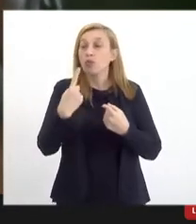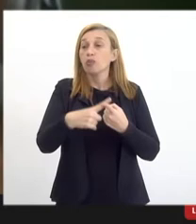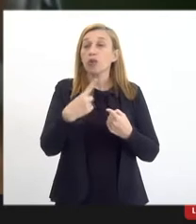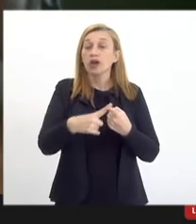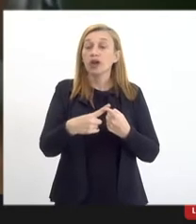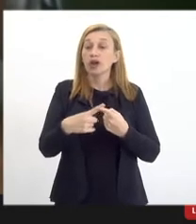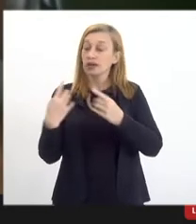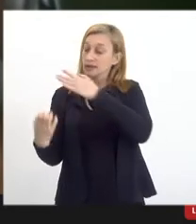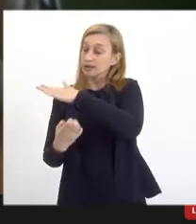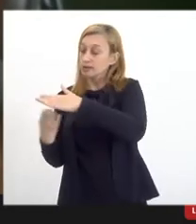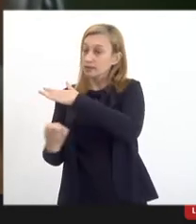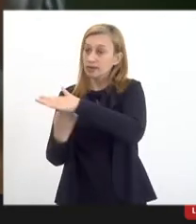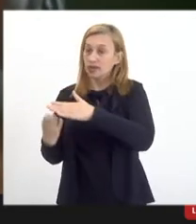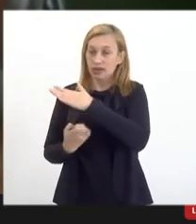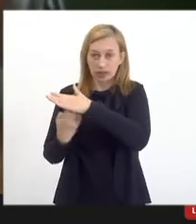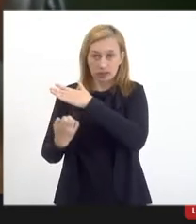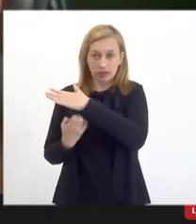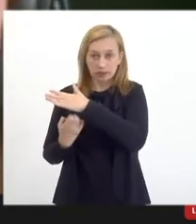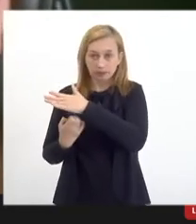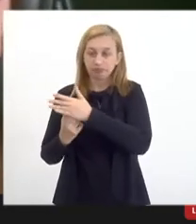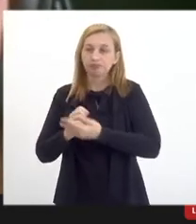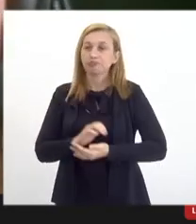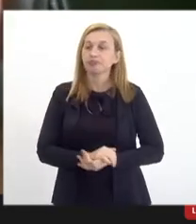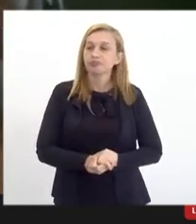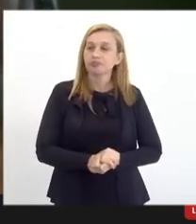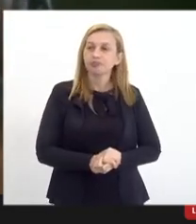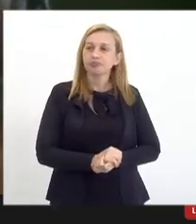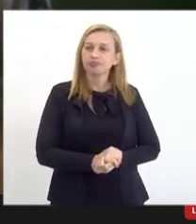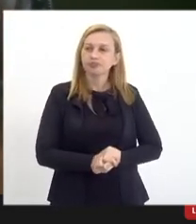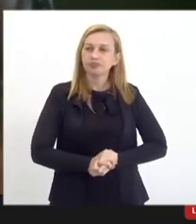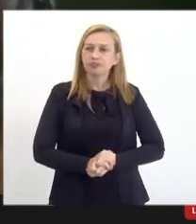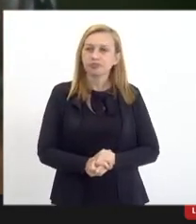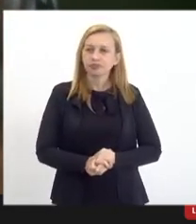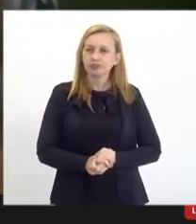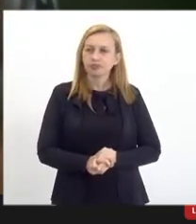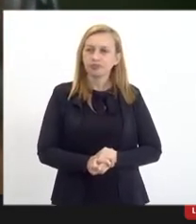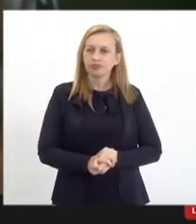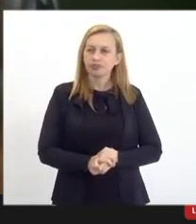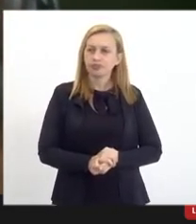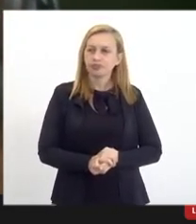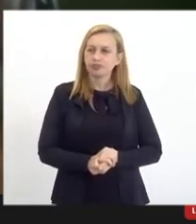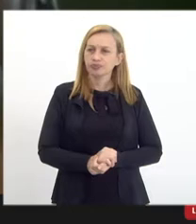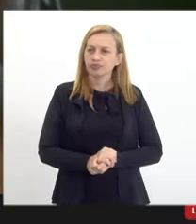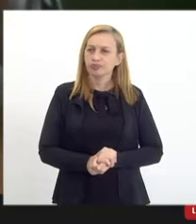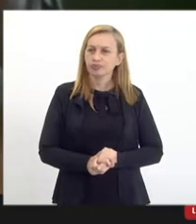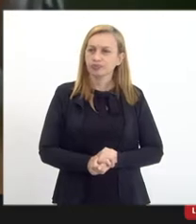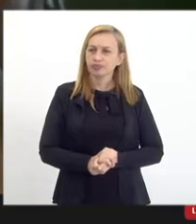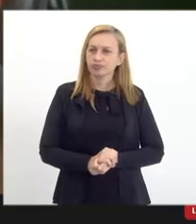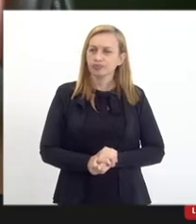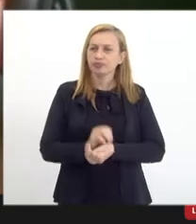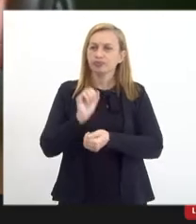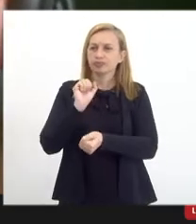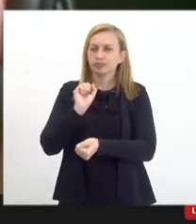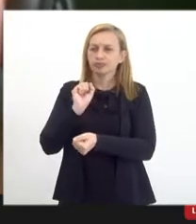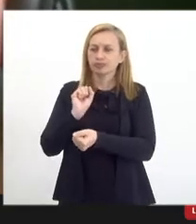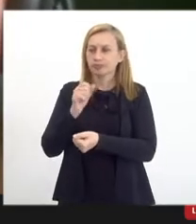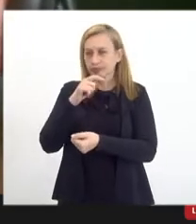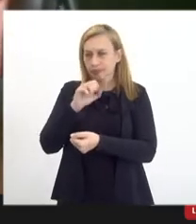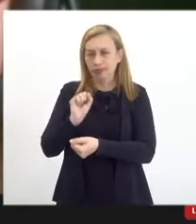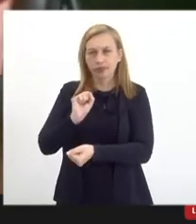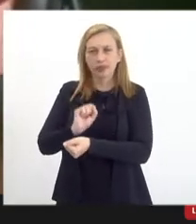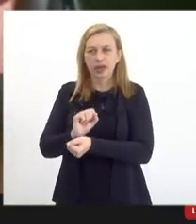empresas acabam interiorizando o benefício sem a contrapartida